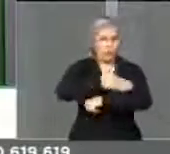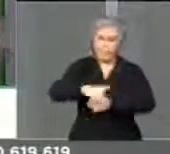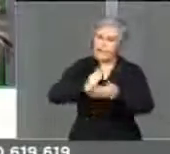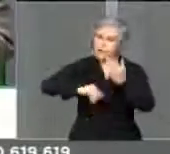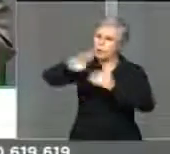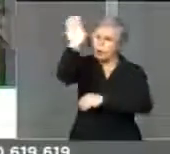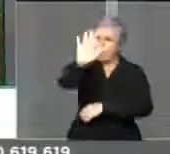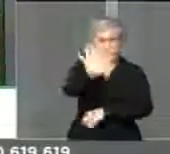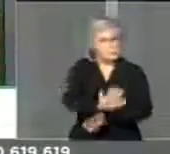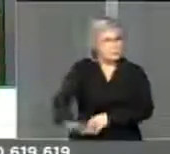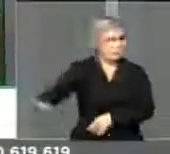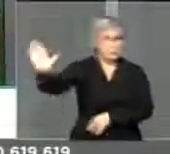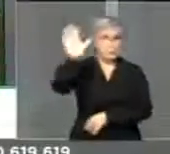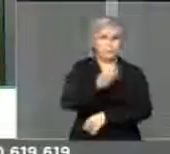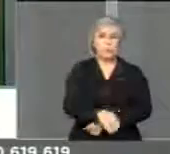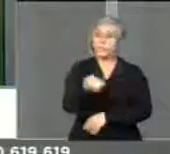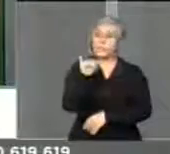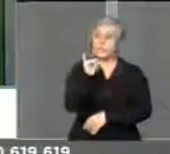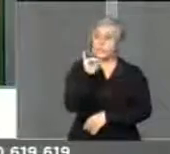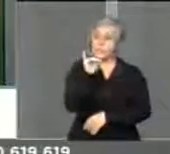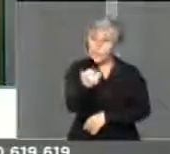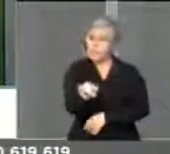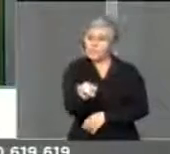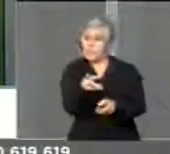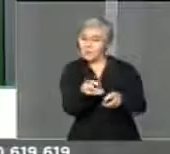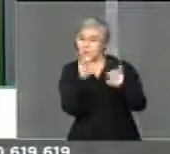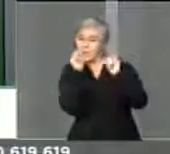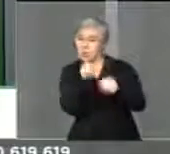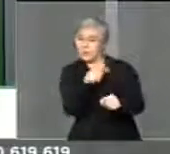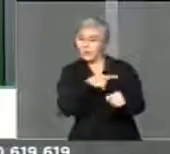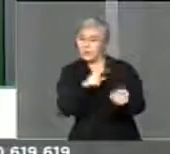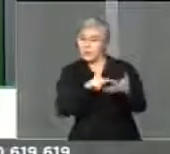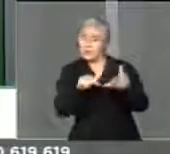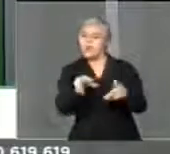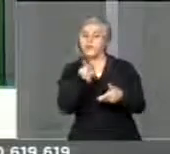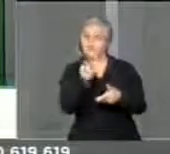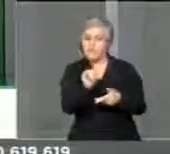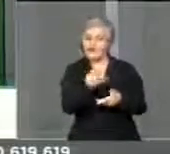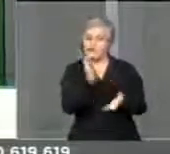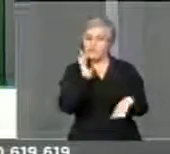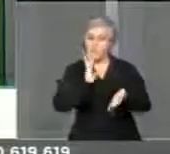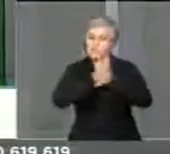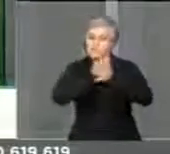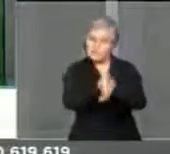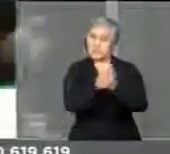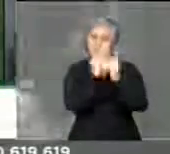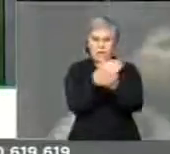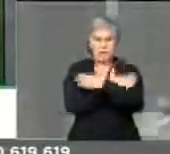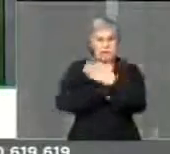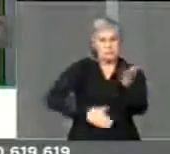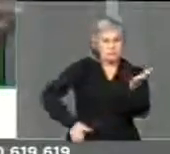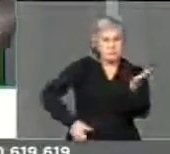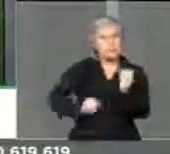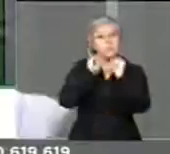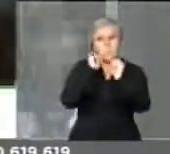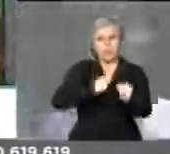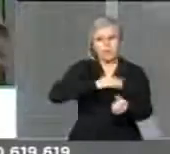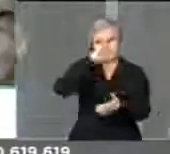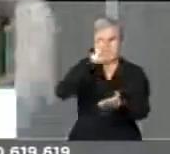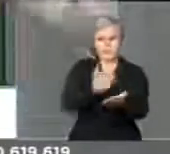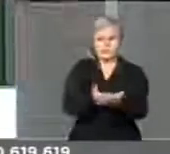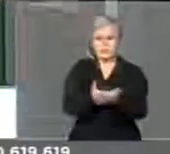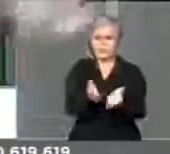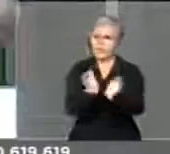todo. E quem se portar como bandido, Vai ser tratado como bandido. Pode ter certeza. Então as